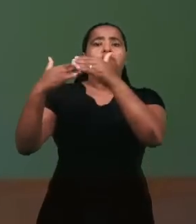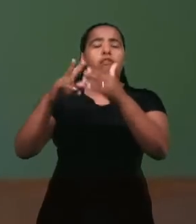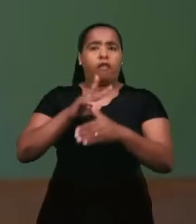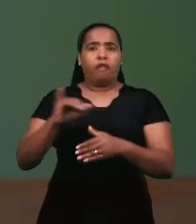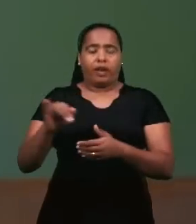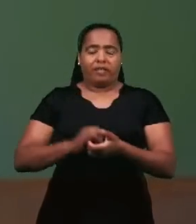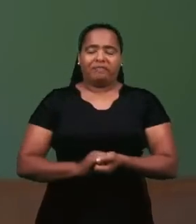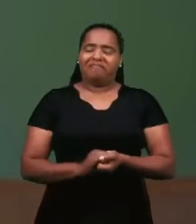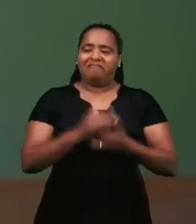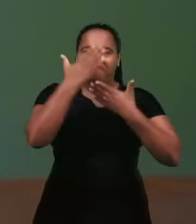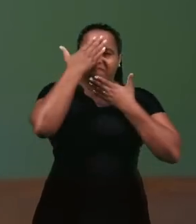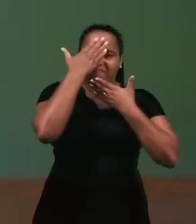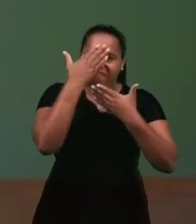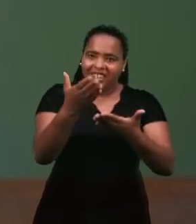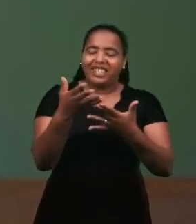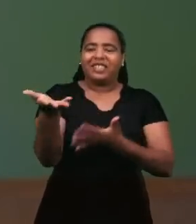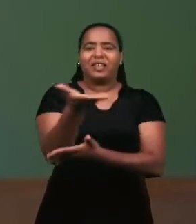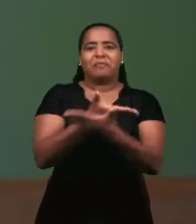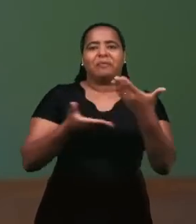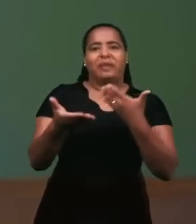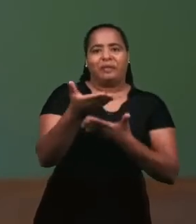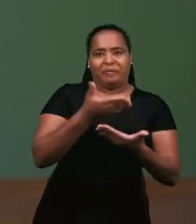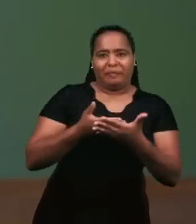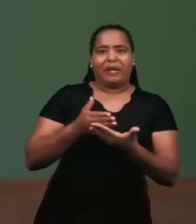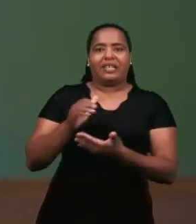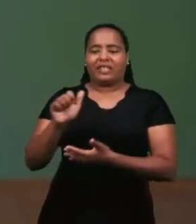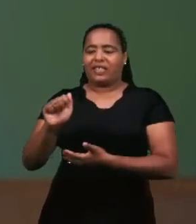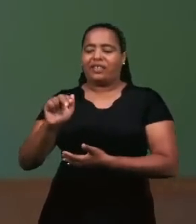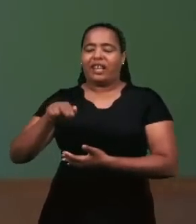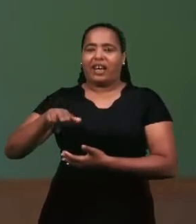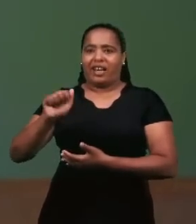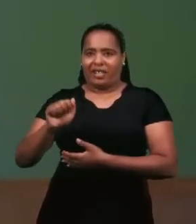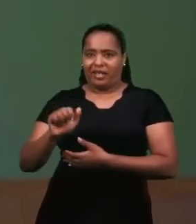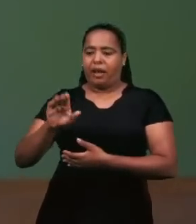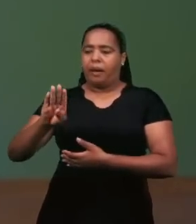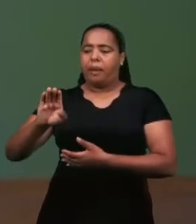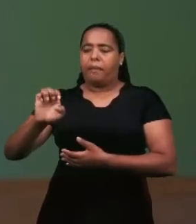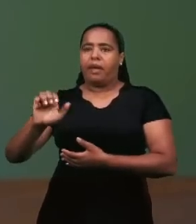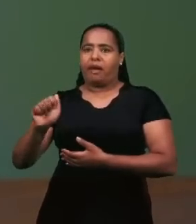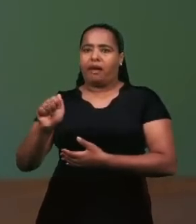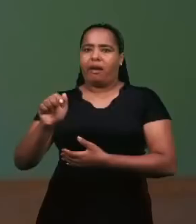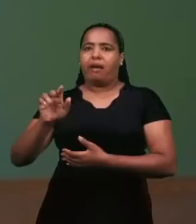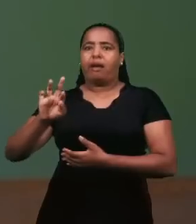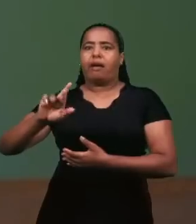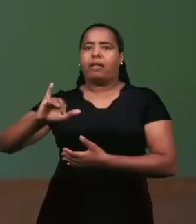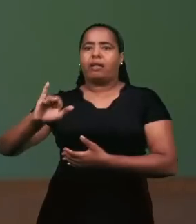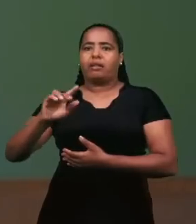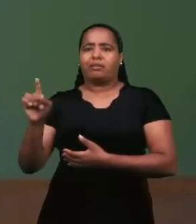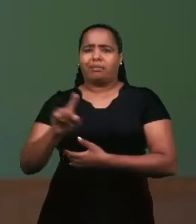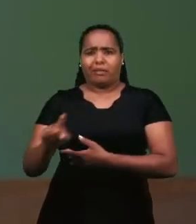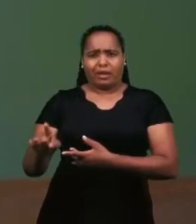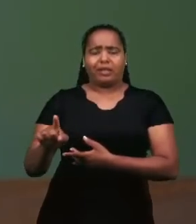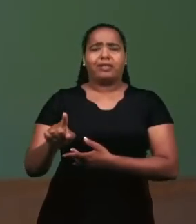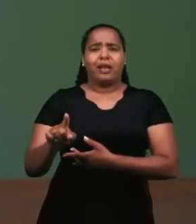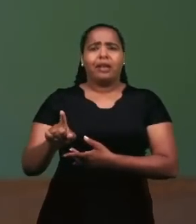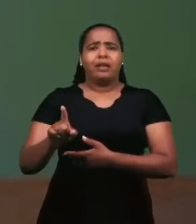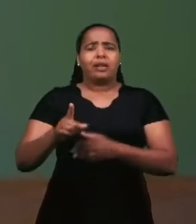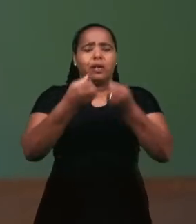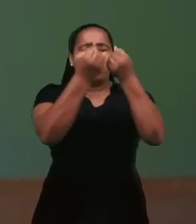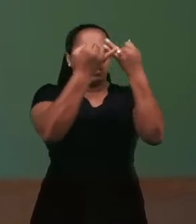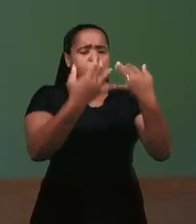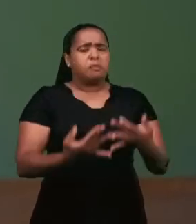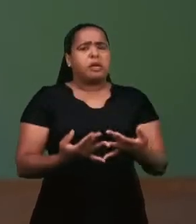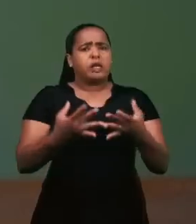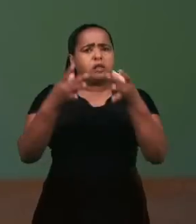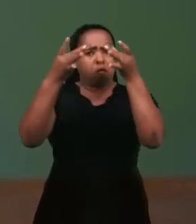participação muito boa da nossa irmã Ana Beatriz, que nos deu informações muito bem concisas com relação à